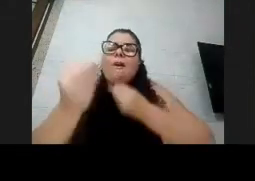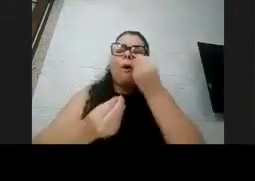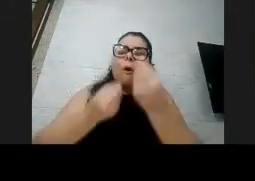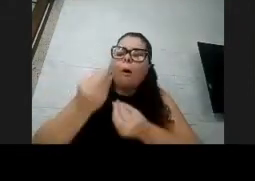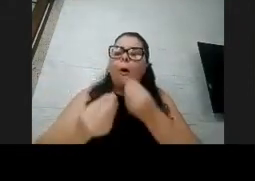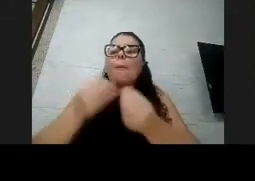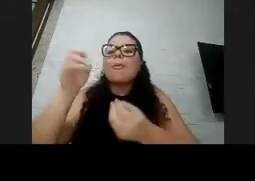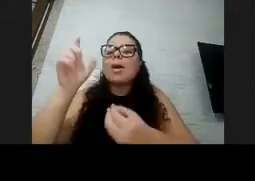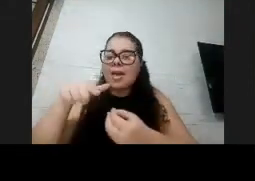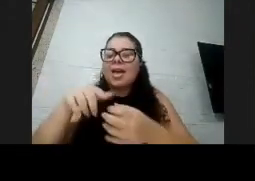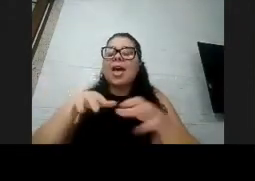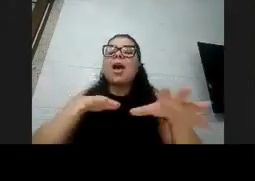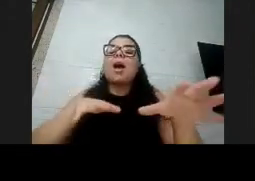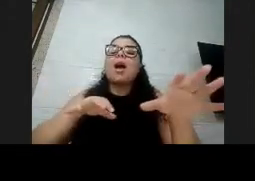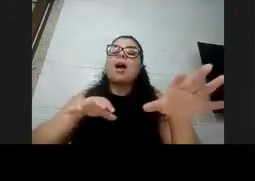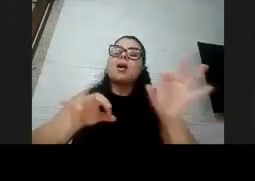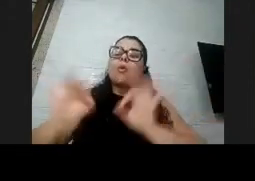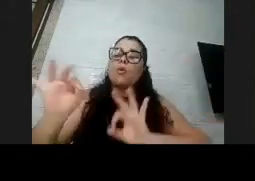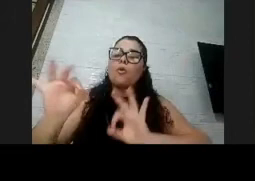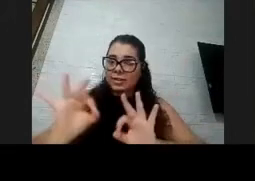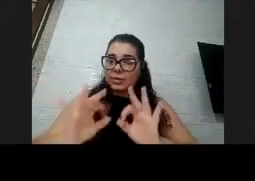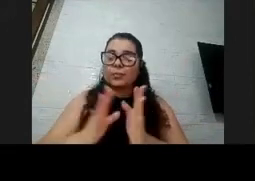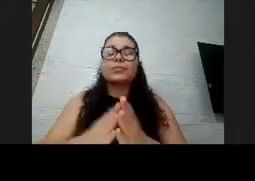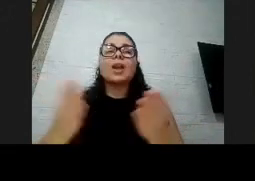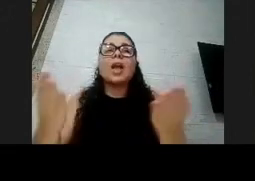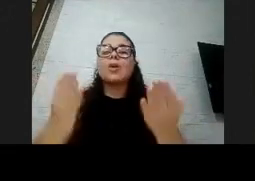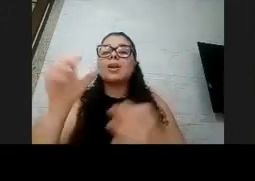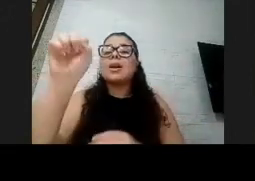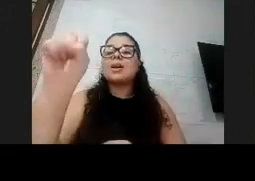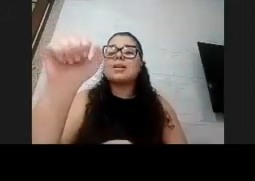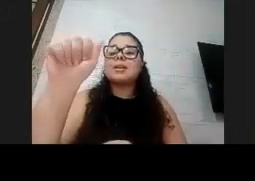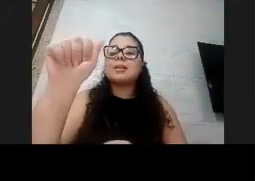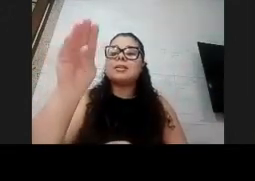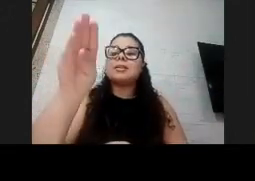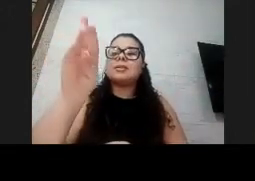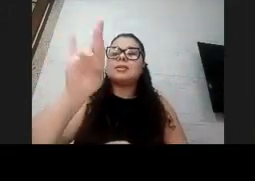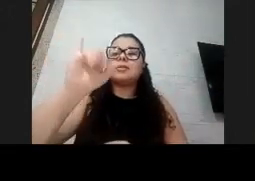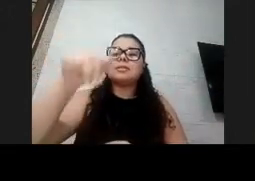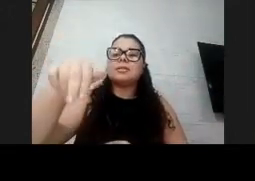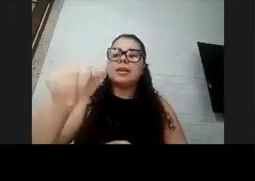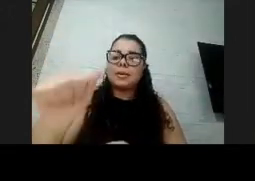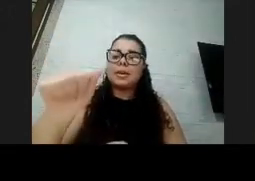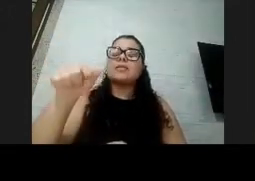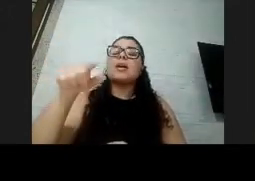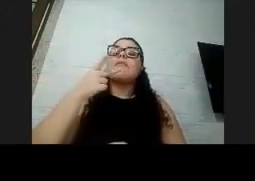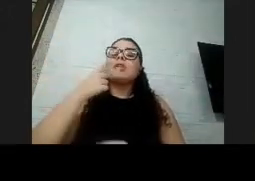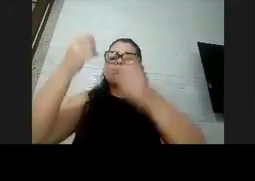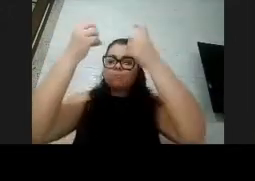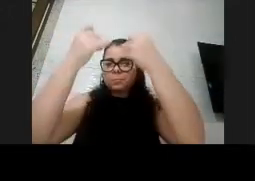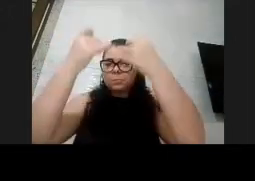Vou passar a palavra para a Sabrina, que vai dar algumas orientações mais operacionais aí sobre a plataforma e o